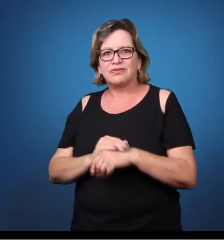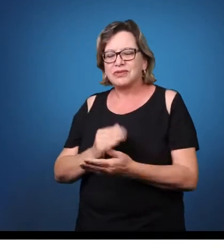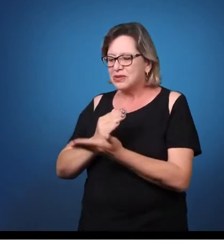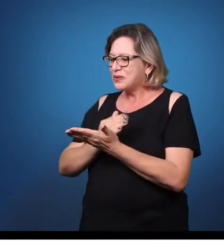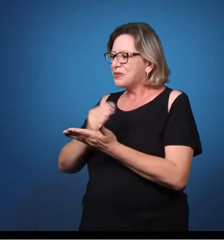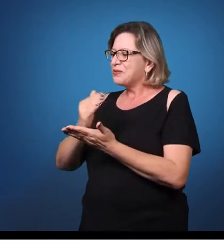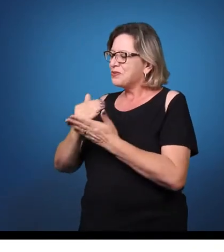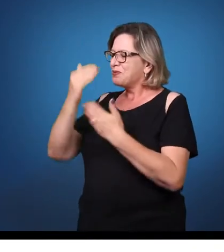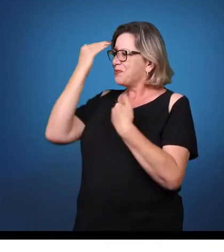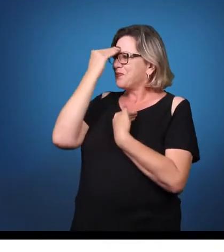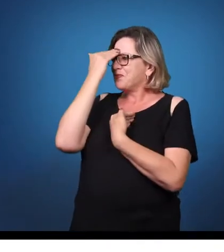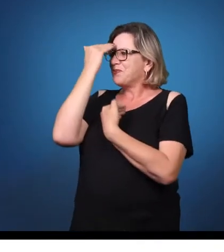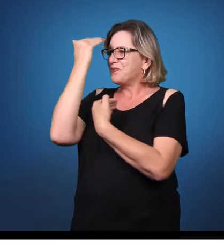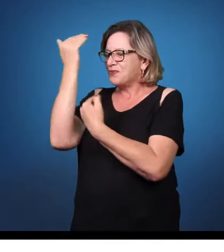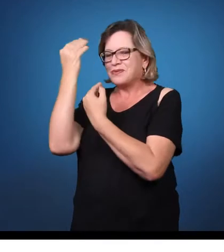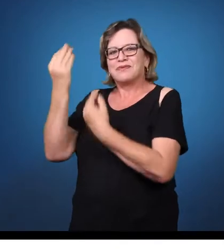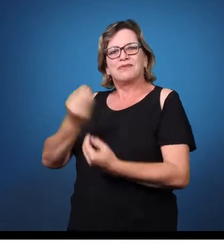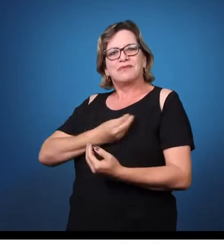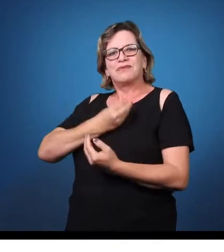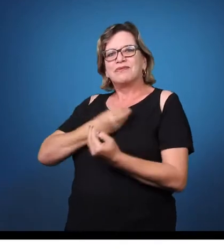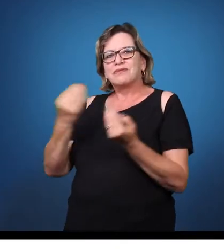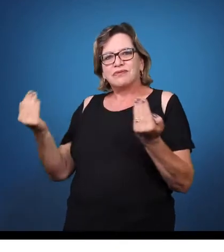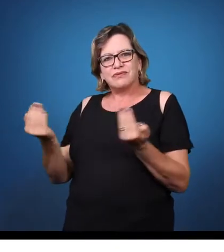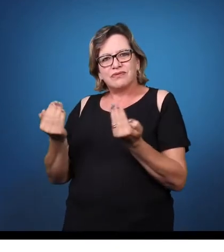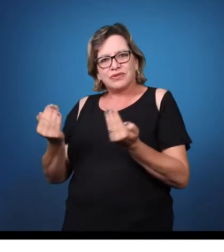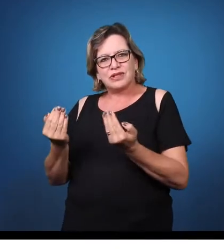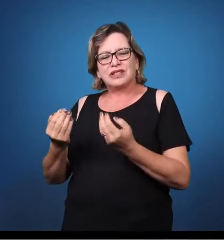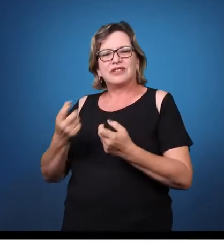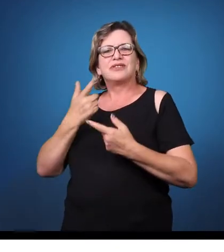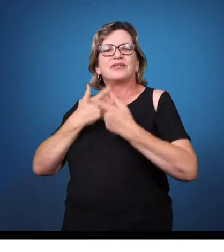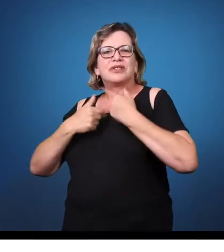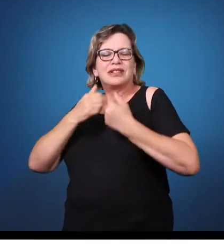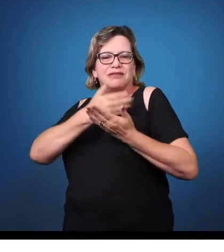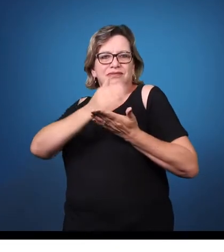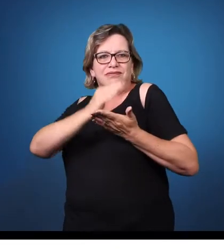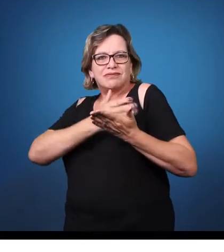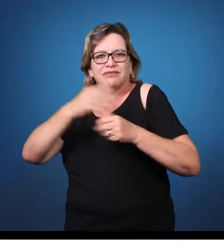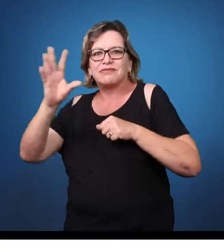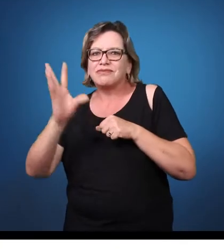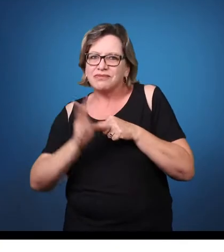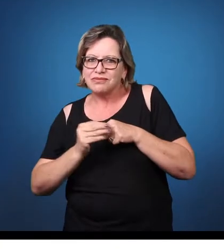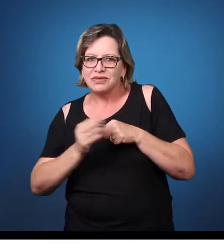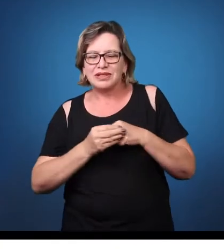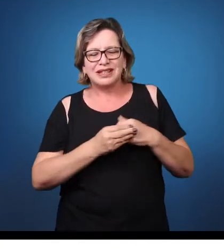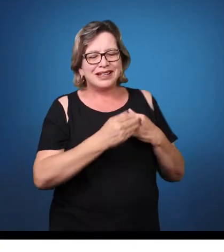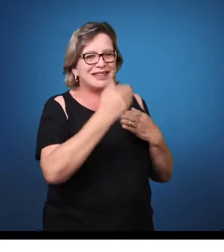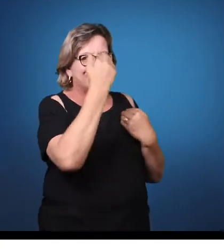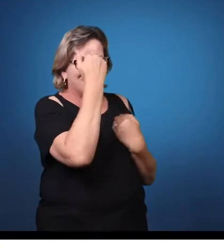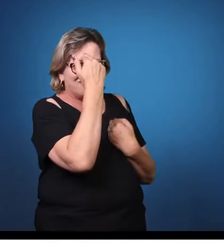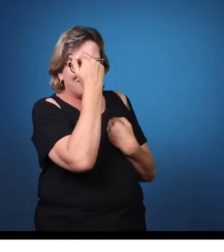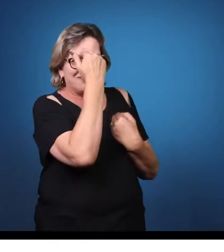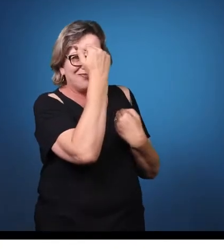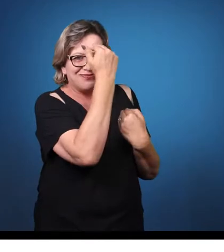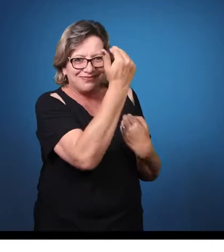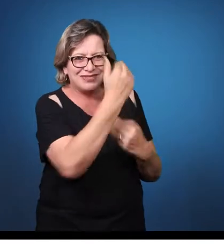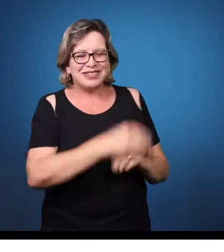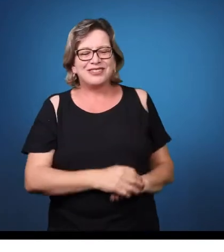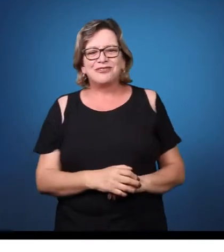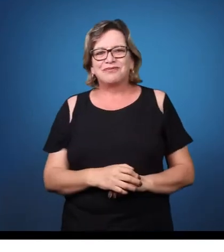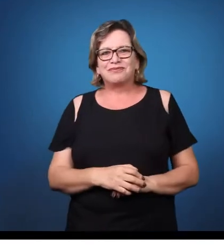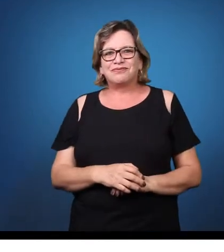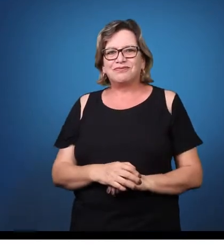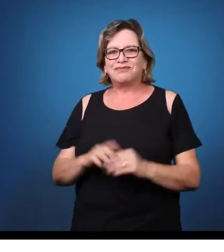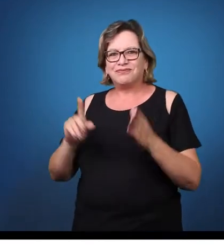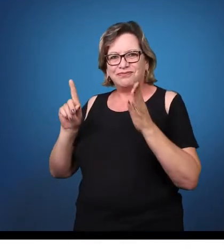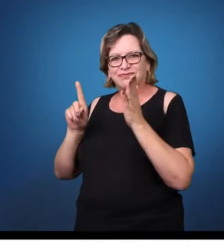muito obrigado pela sua presença, pela sua disposição em compartilhar o seu conhecimento. E eu que agradeço, professor Marcio. E bom, nosso tema